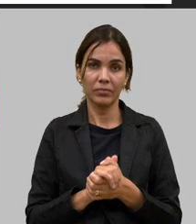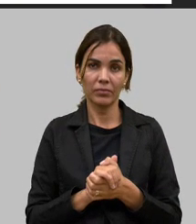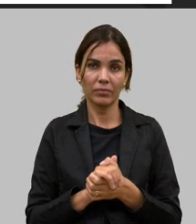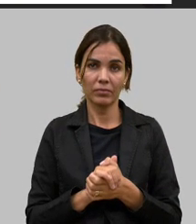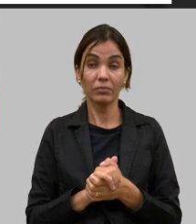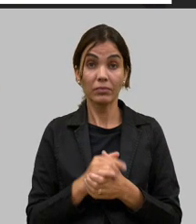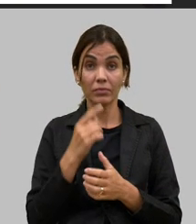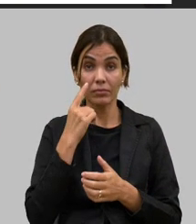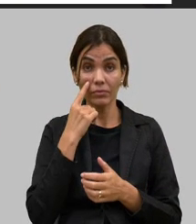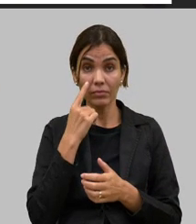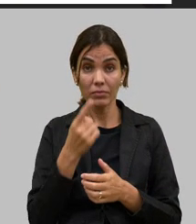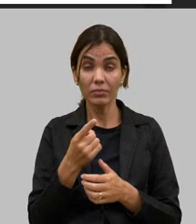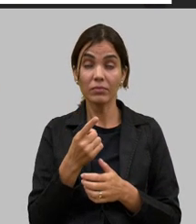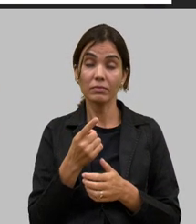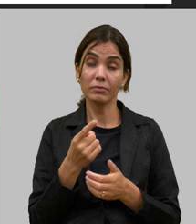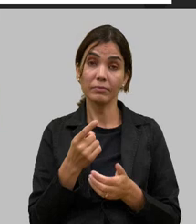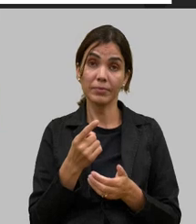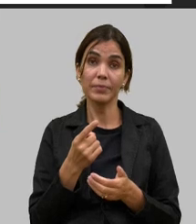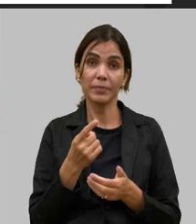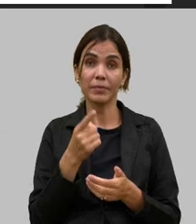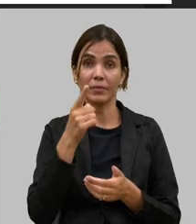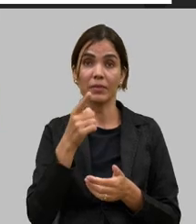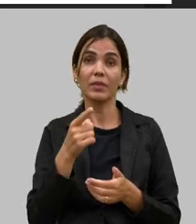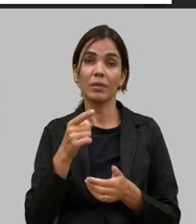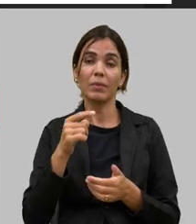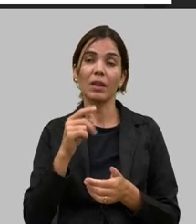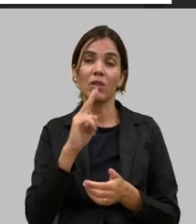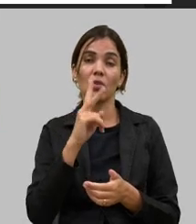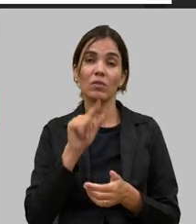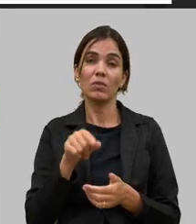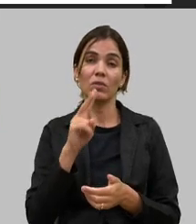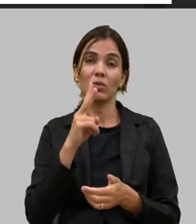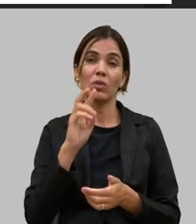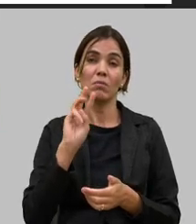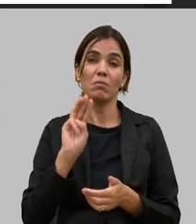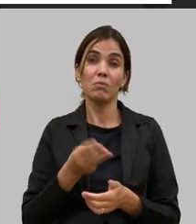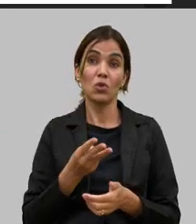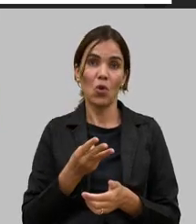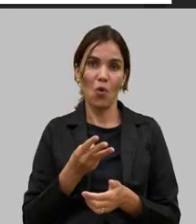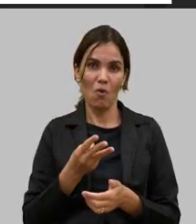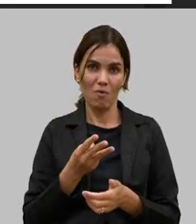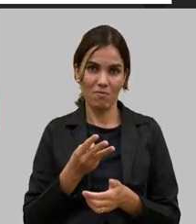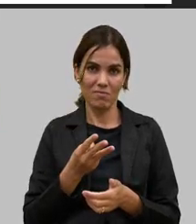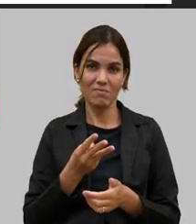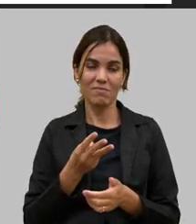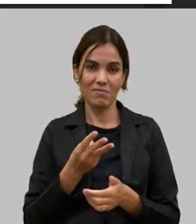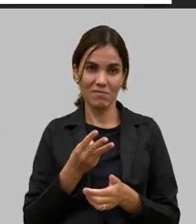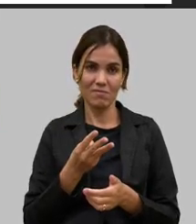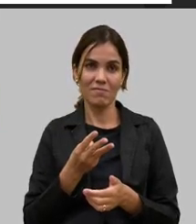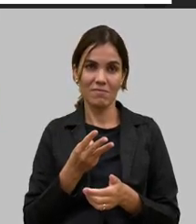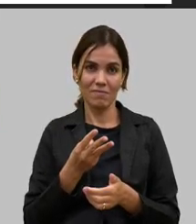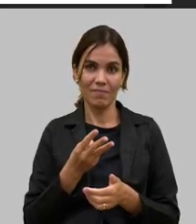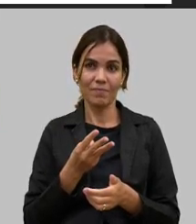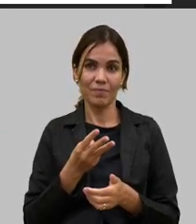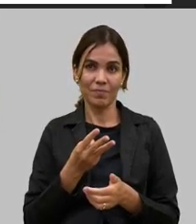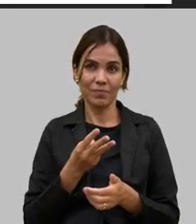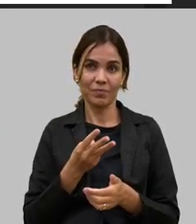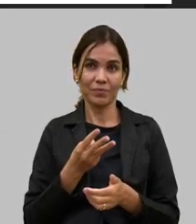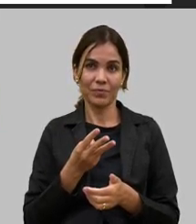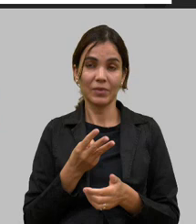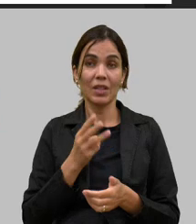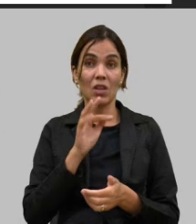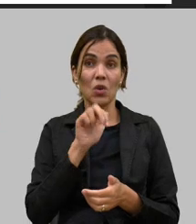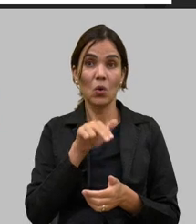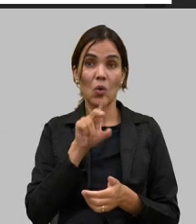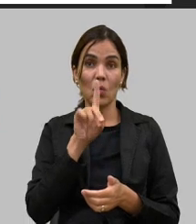de 2,2 milhões de recursos do fundo do PROPEQ esse fundo estava adormecido da Secretaria da Agricultura